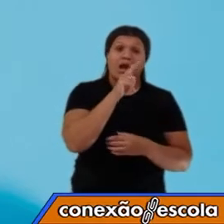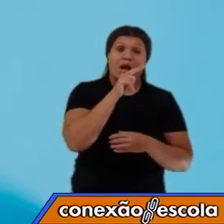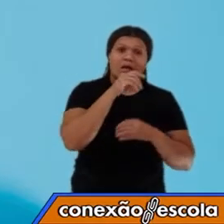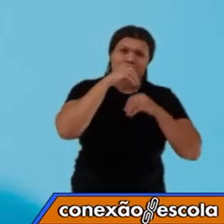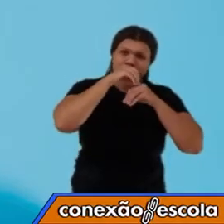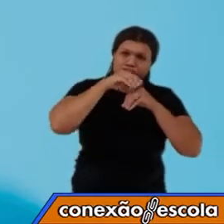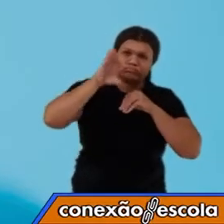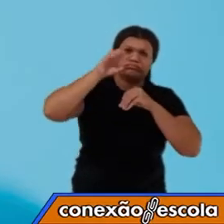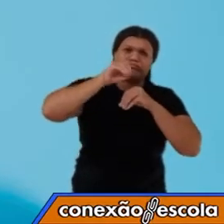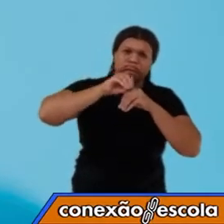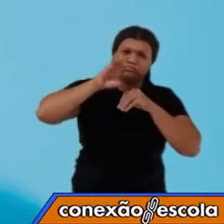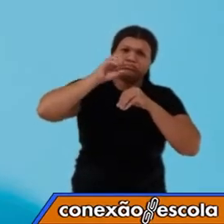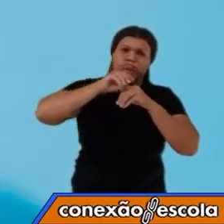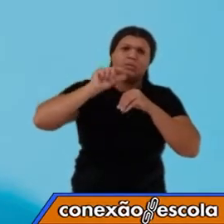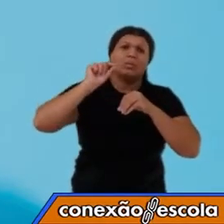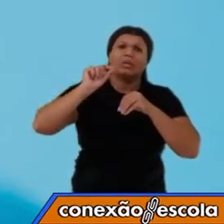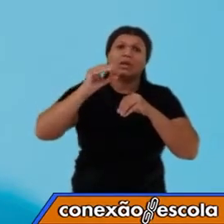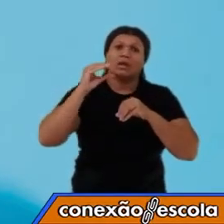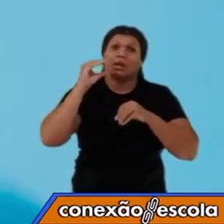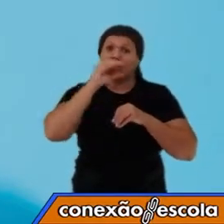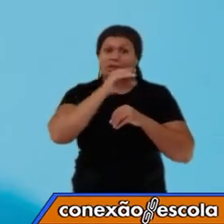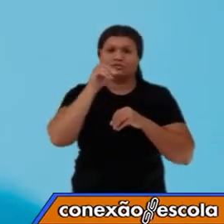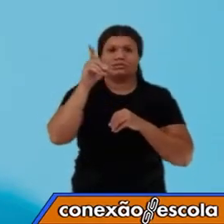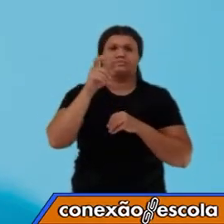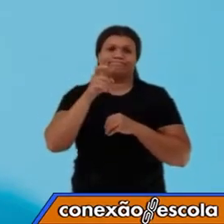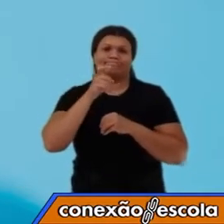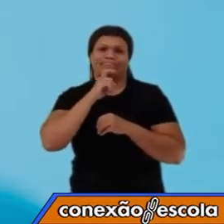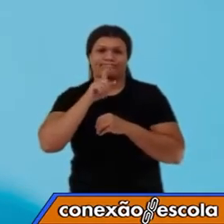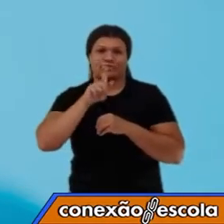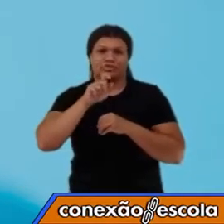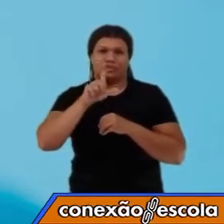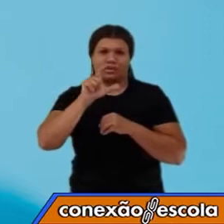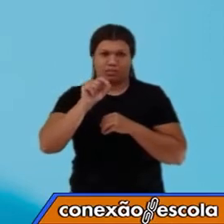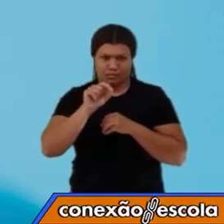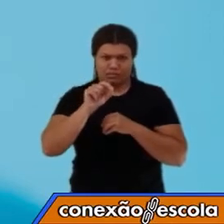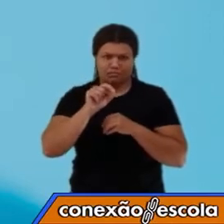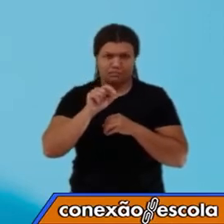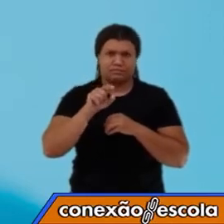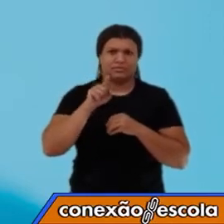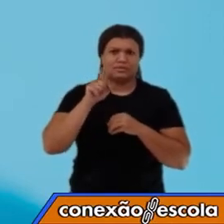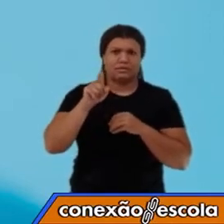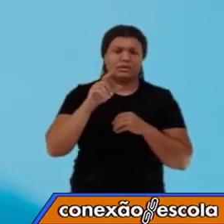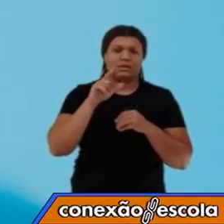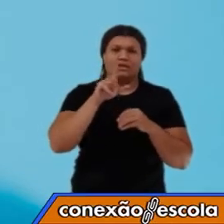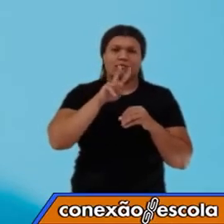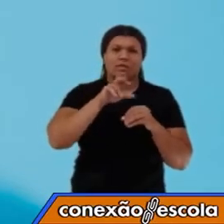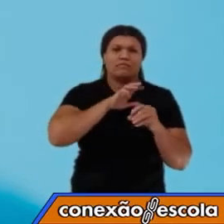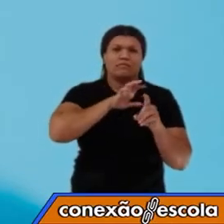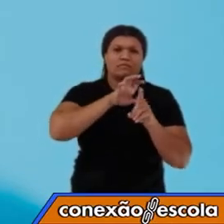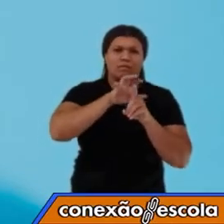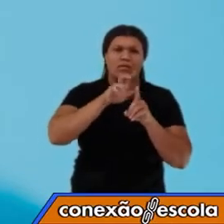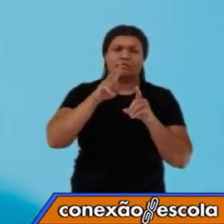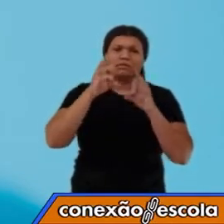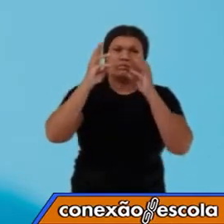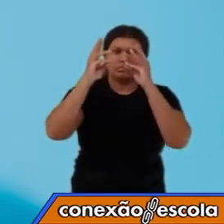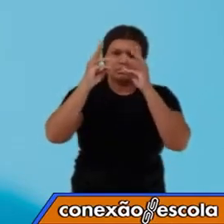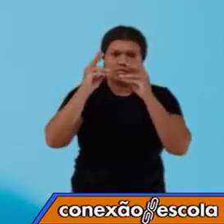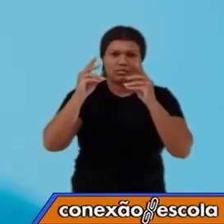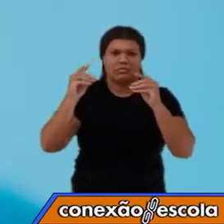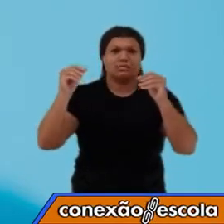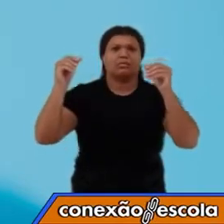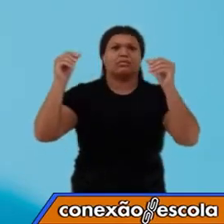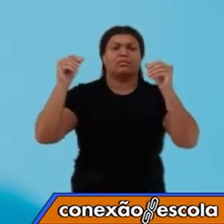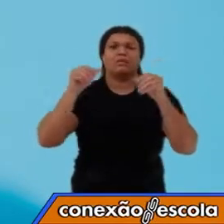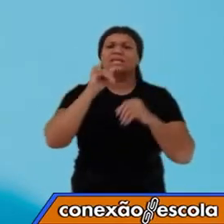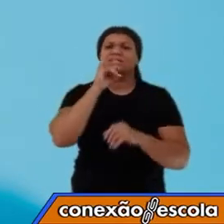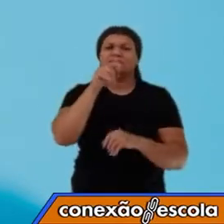transfere calor para o gelo, e assim, esse gelo vai derreter. Quando você faz, por exemplo, um